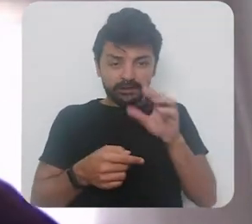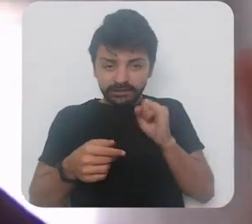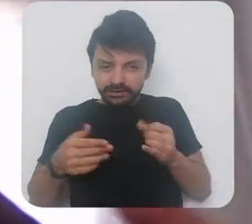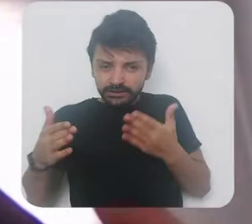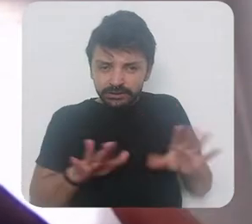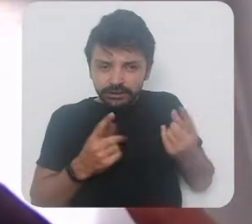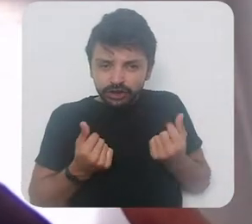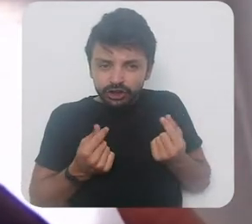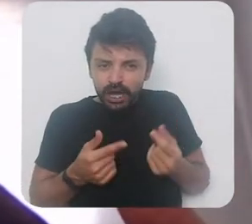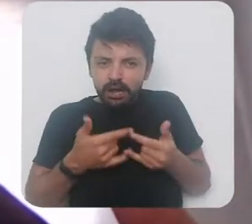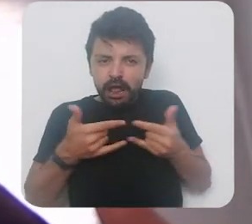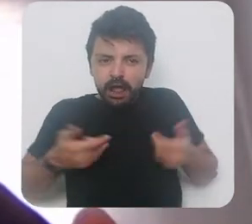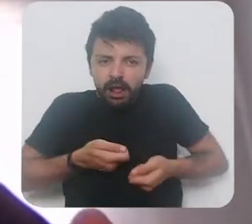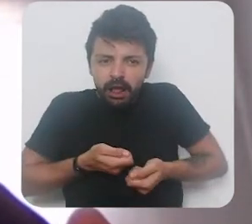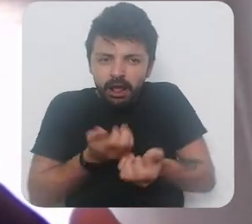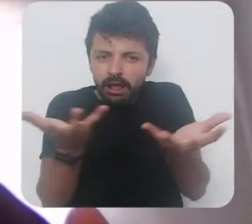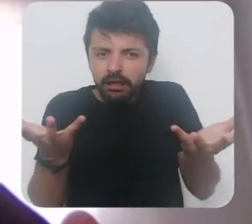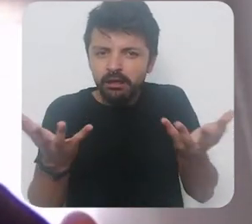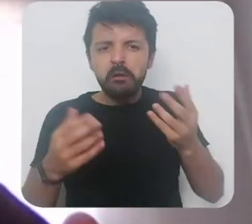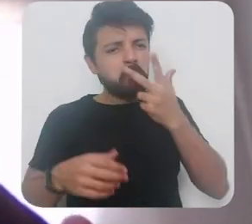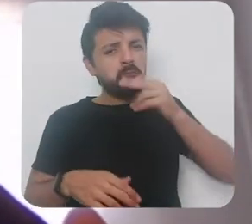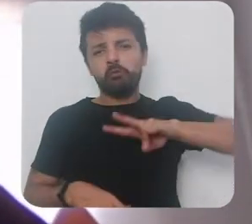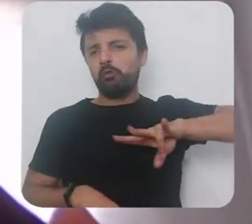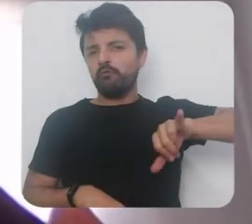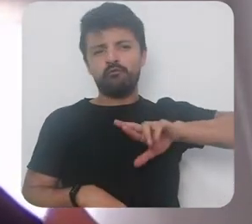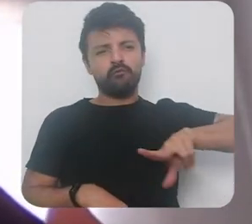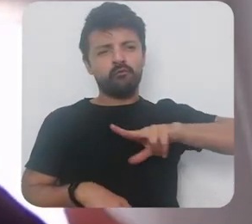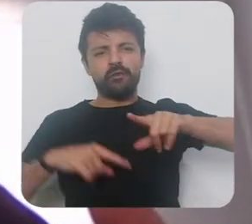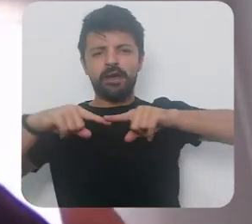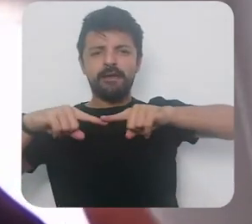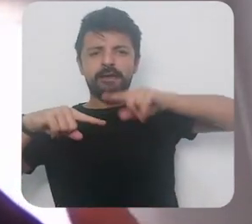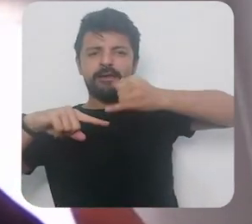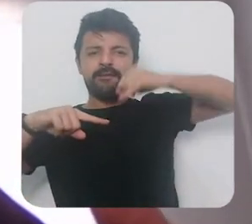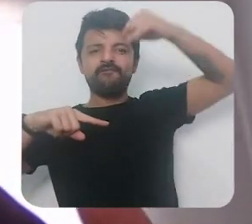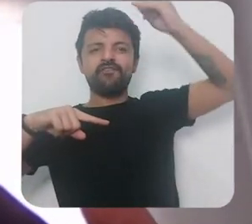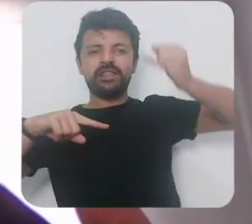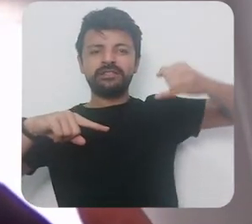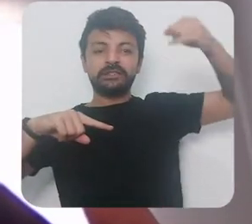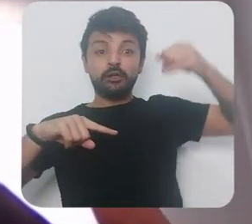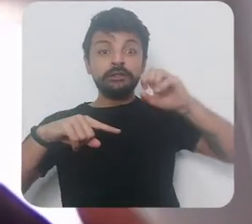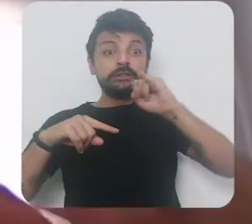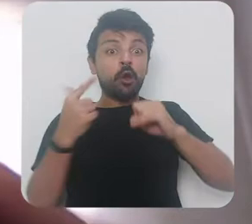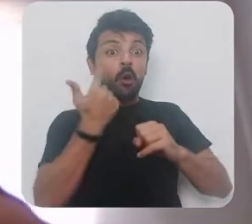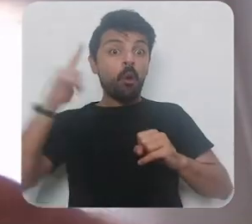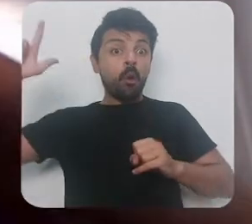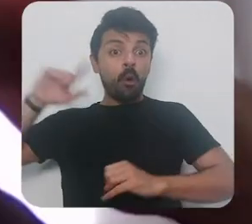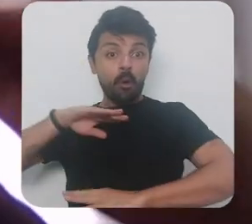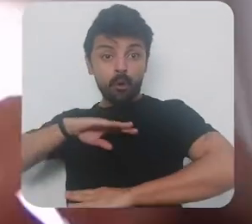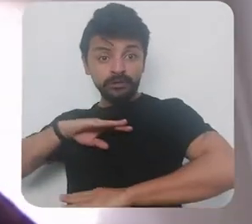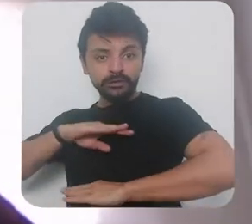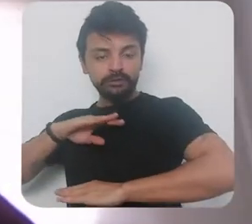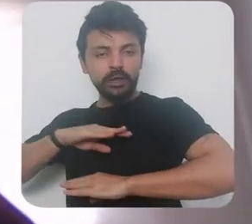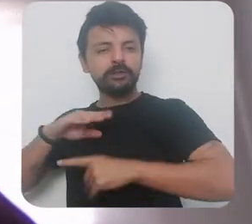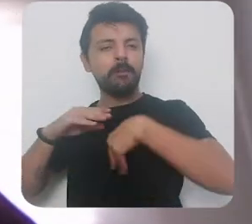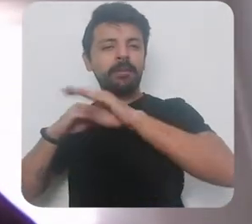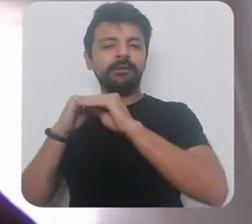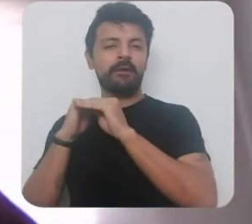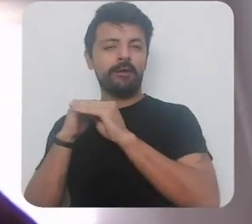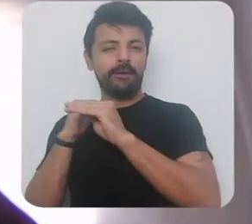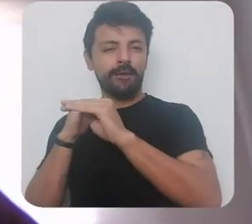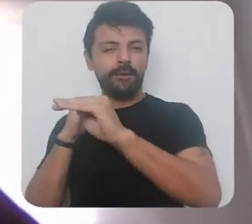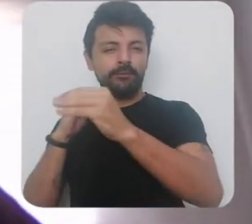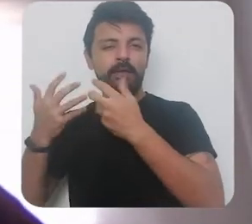gerar essas pressões inflacionárias que seriam esperadas numa situação mais regular de